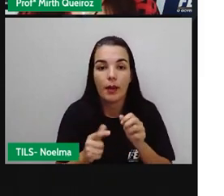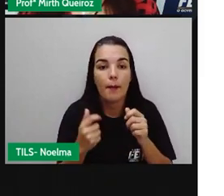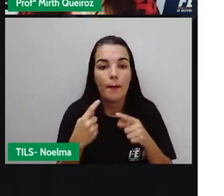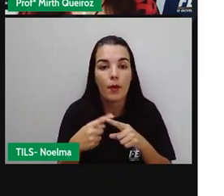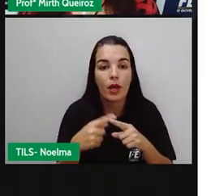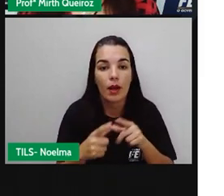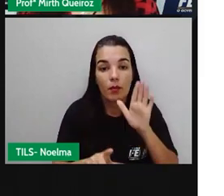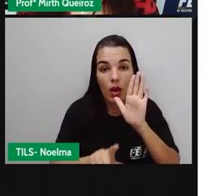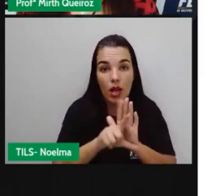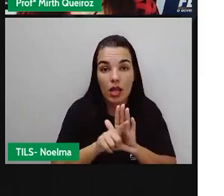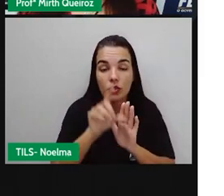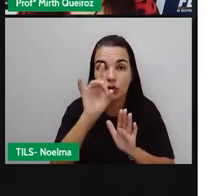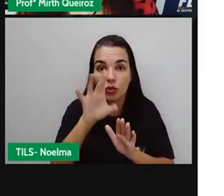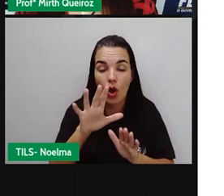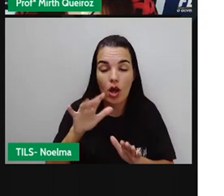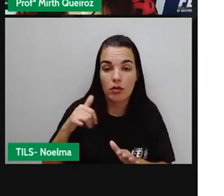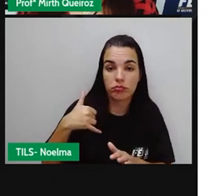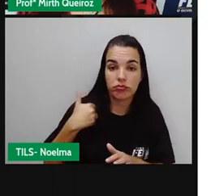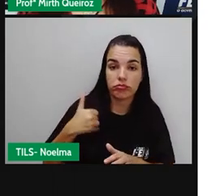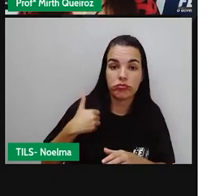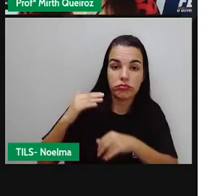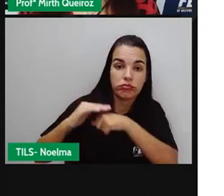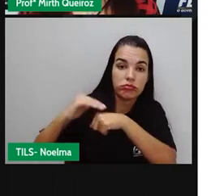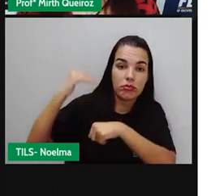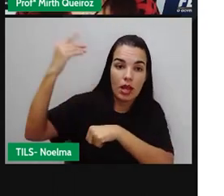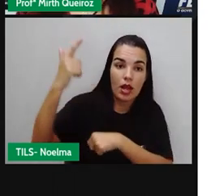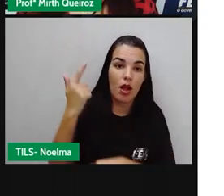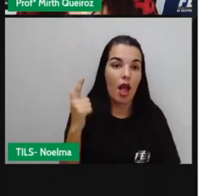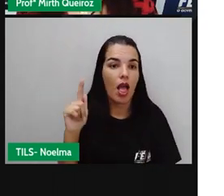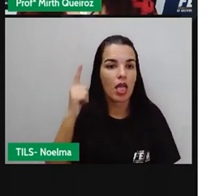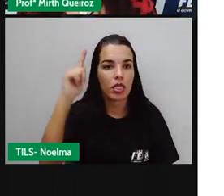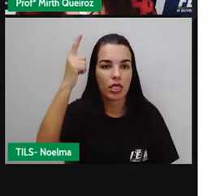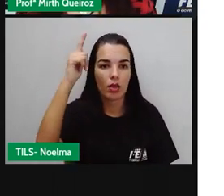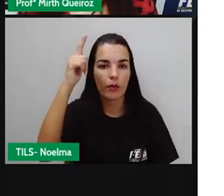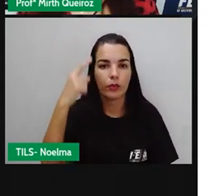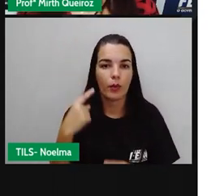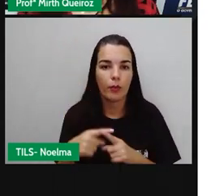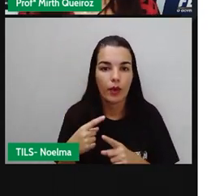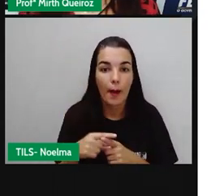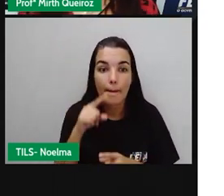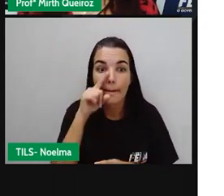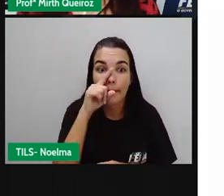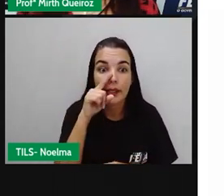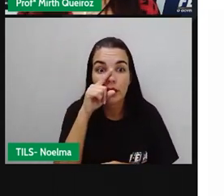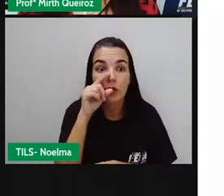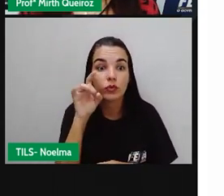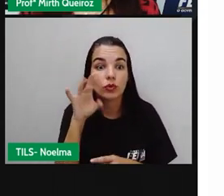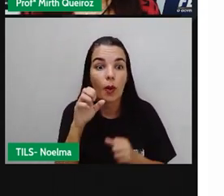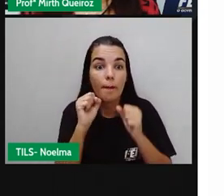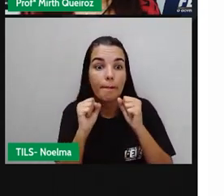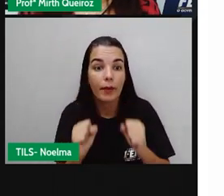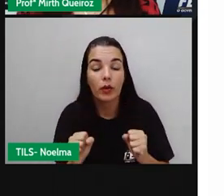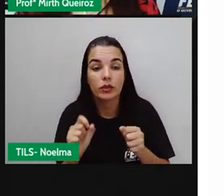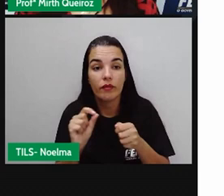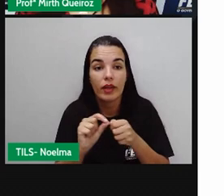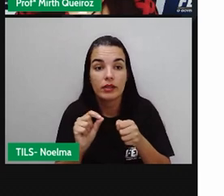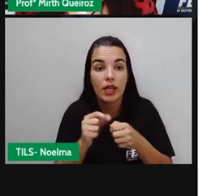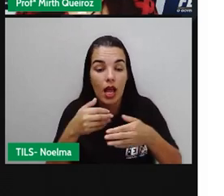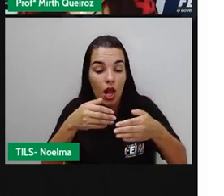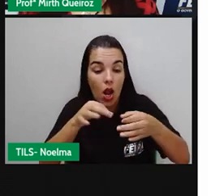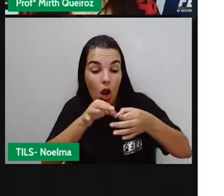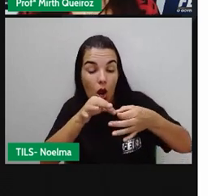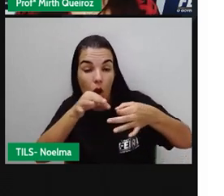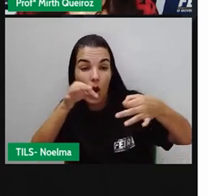a gente pode ver que esse produto espirotécnico, ele tem uma classificação onde, de acordo